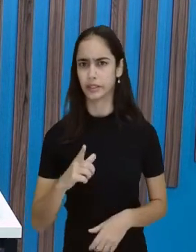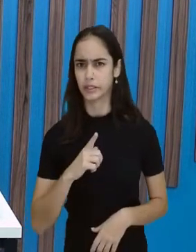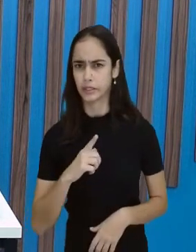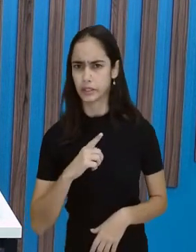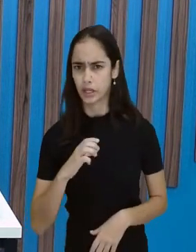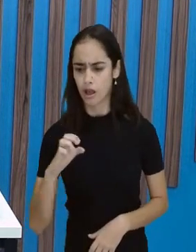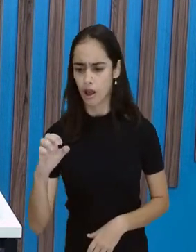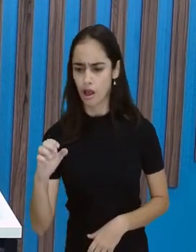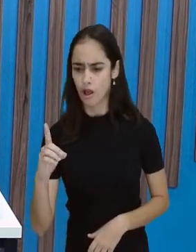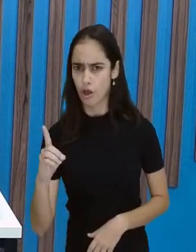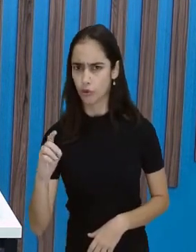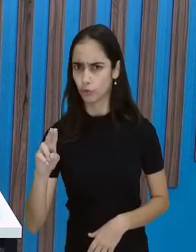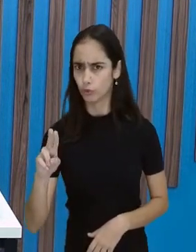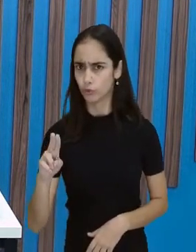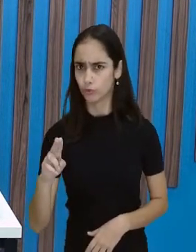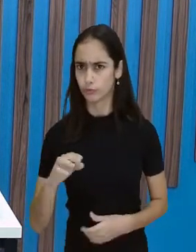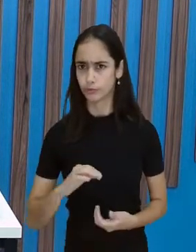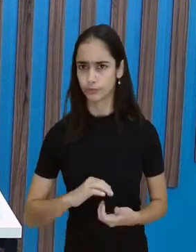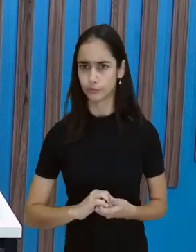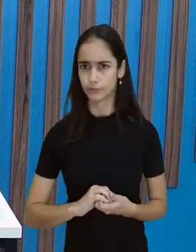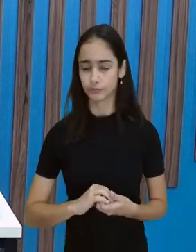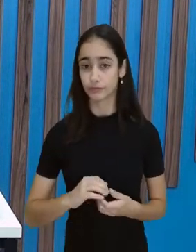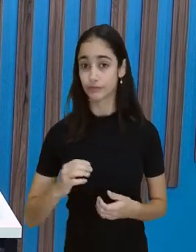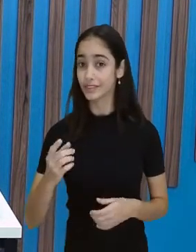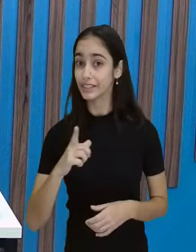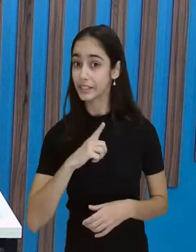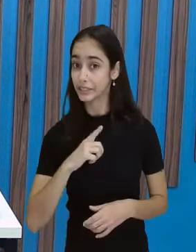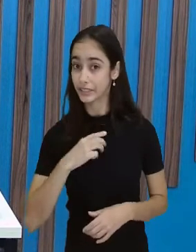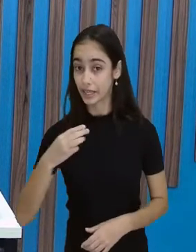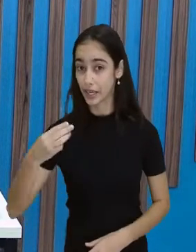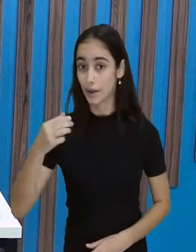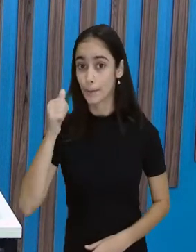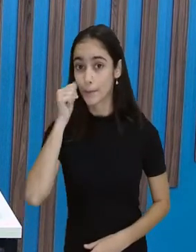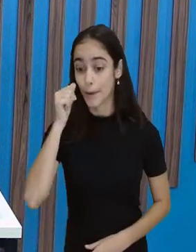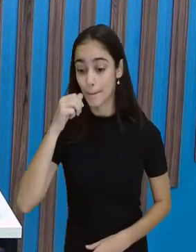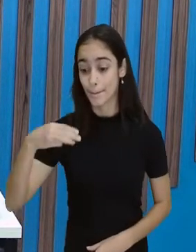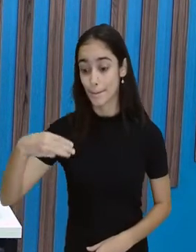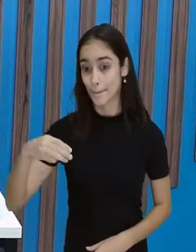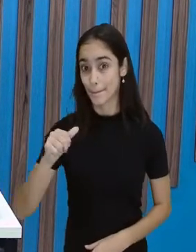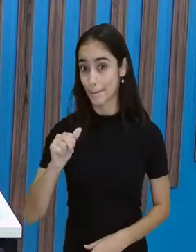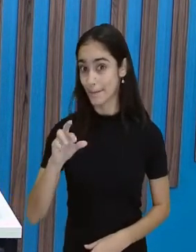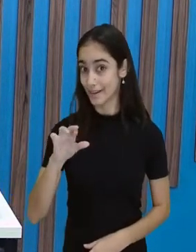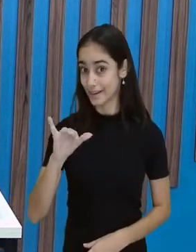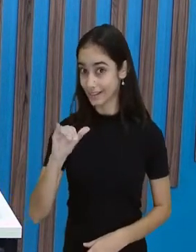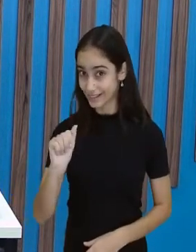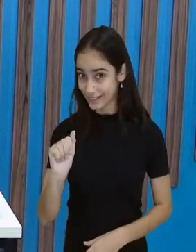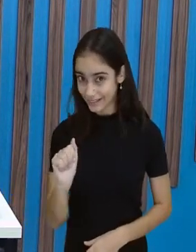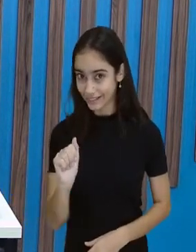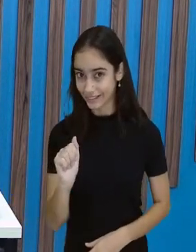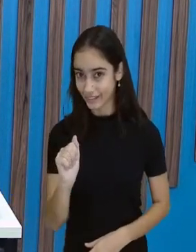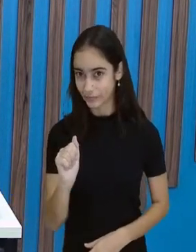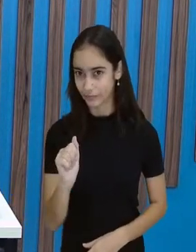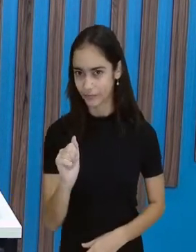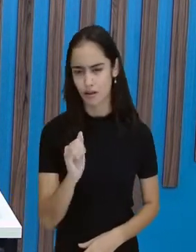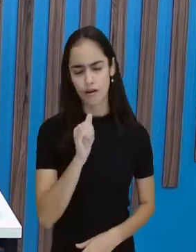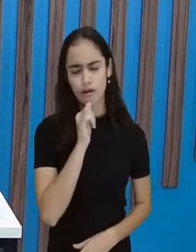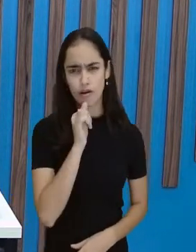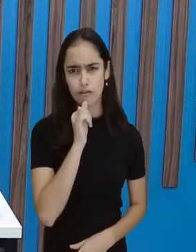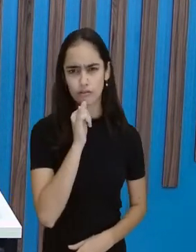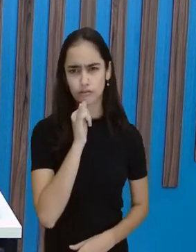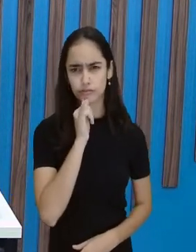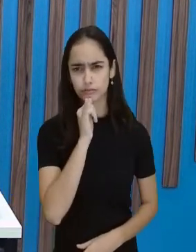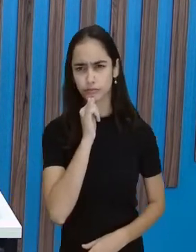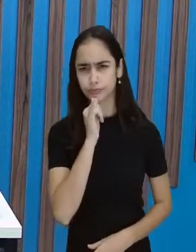deixa eu ver se é a Eduarda, deixa eu confirmar, a Maria, tá? A Maria tem aí, ó, o exemplo, né? O primeiro exemplo que eu dei.